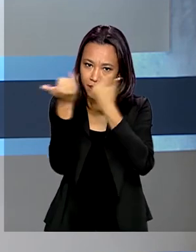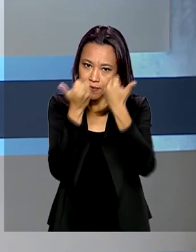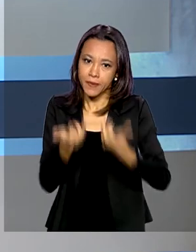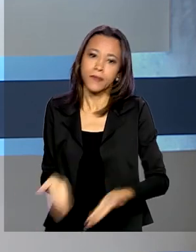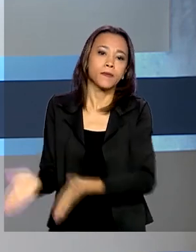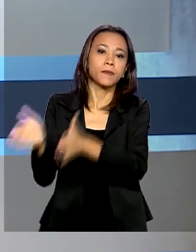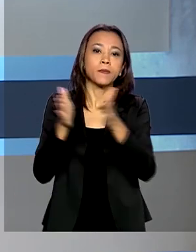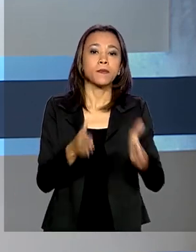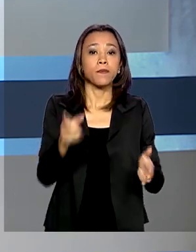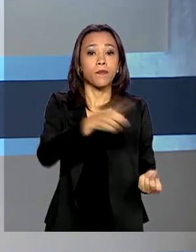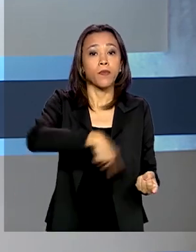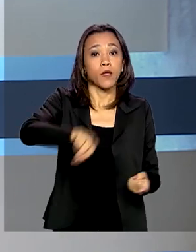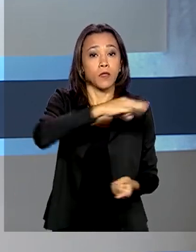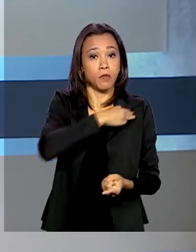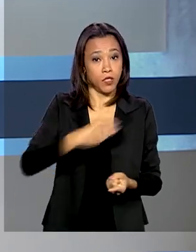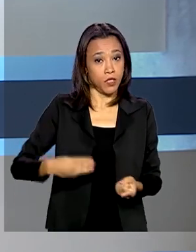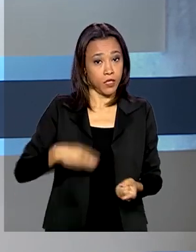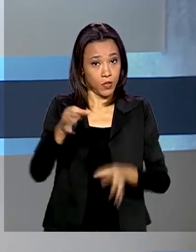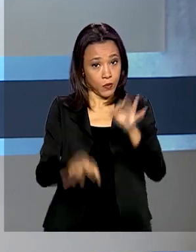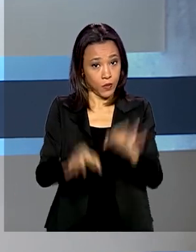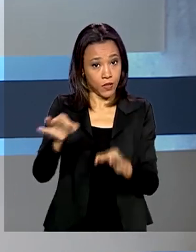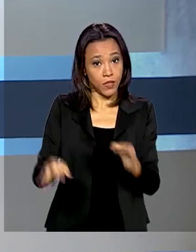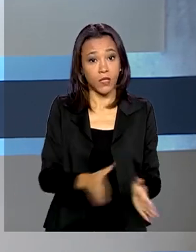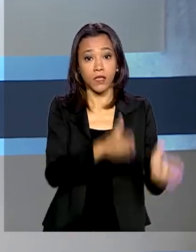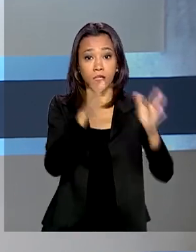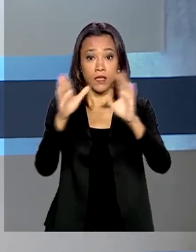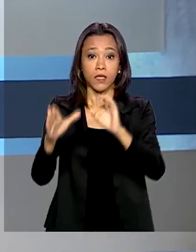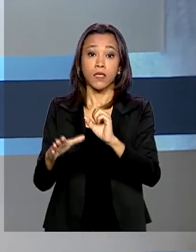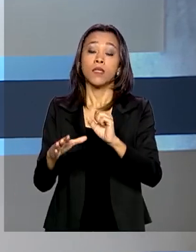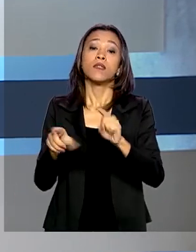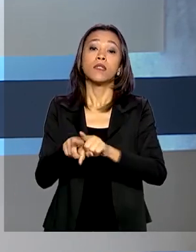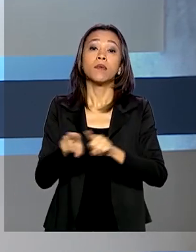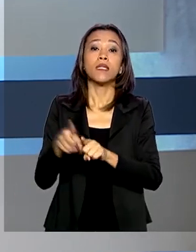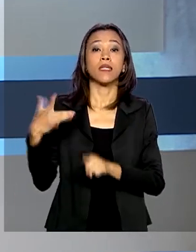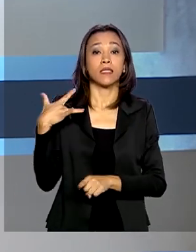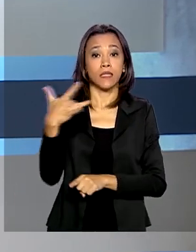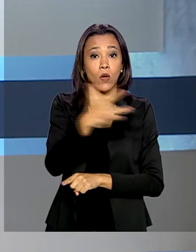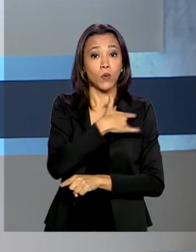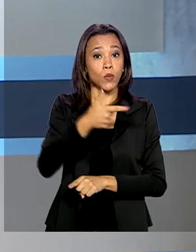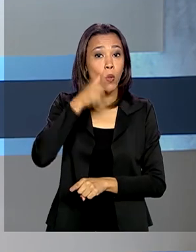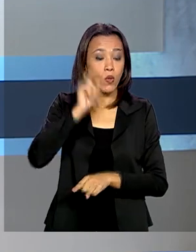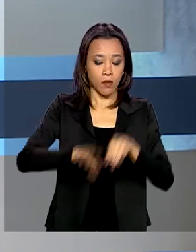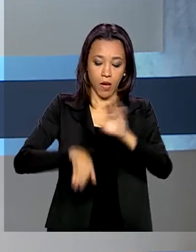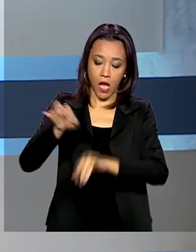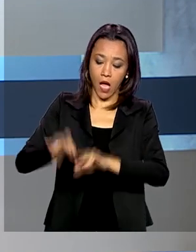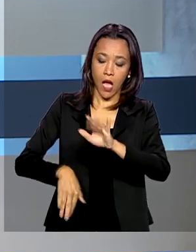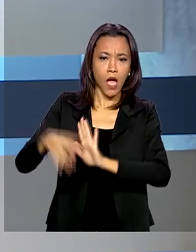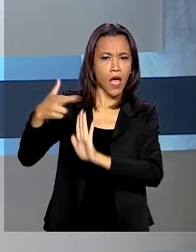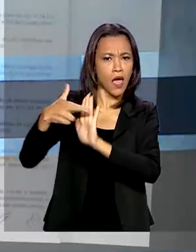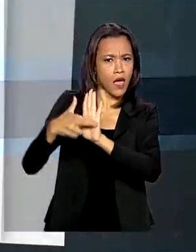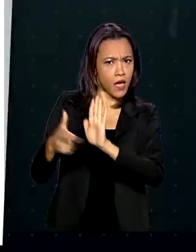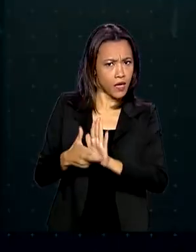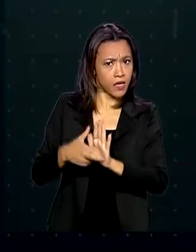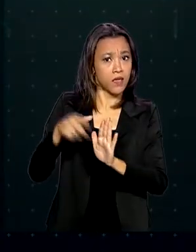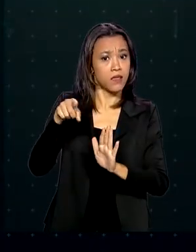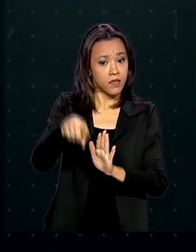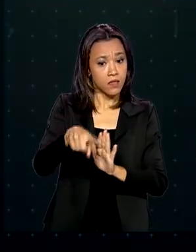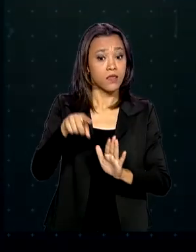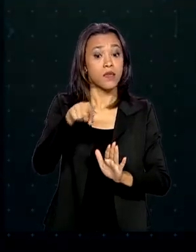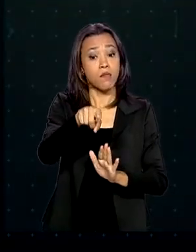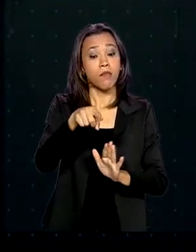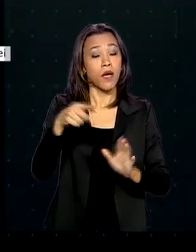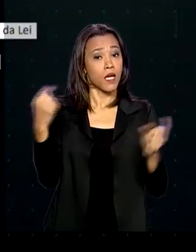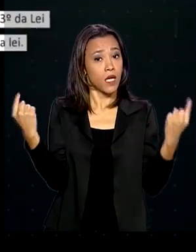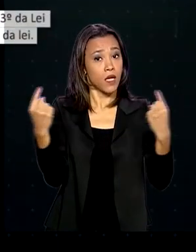E olha, os ministros da Justiça e Segurança Pública e da Saúde editaram ontem regras para medidas compulsórias de enfrentamento ao novo